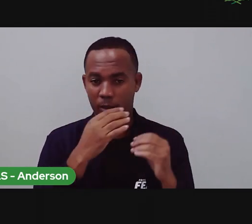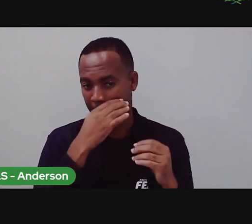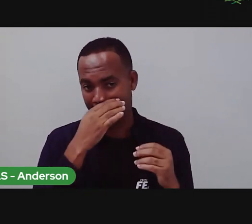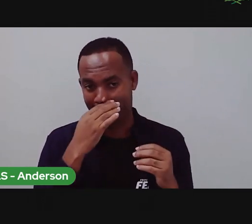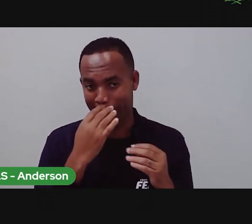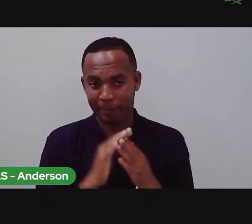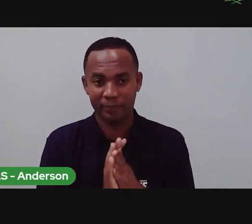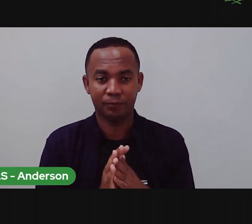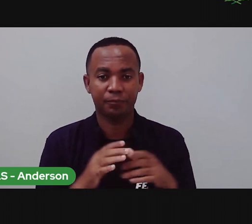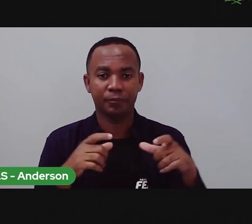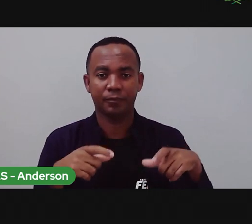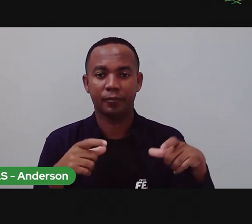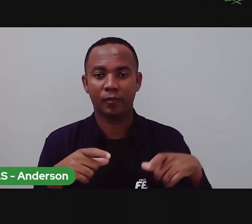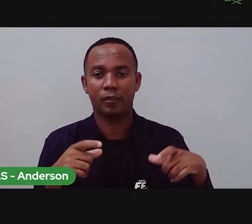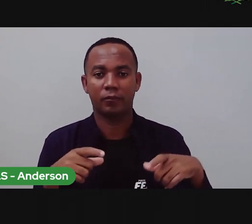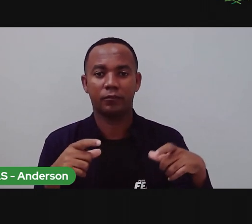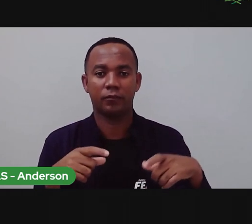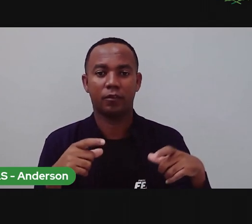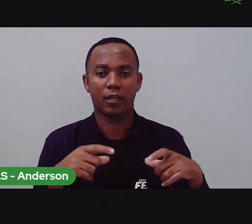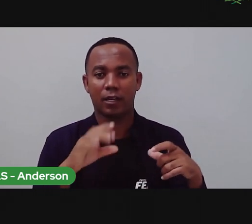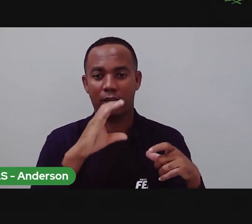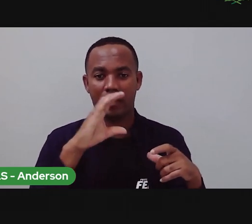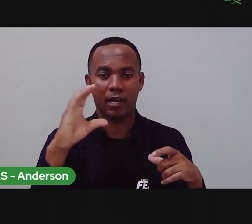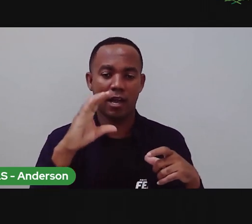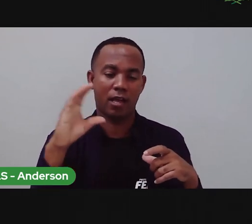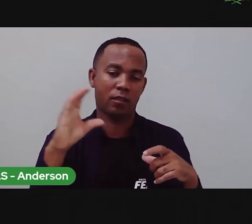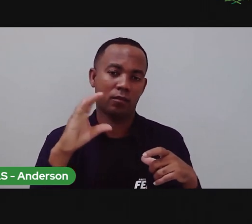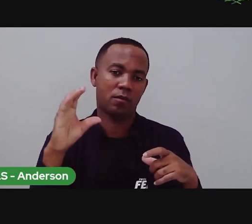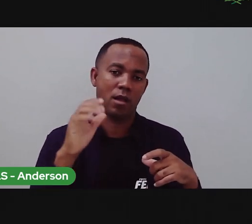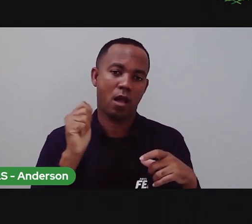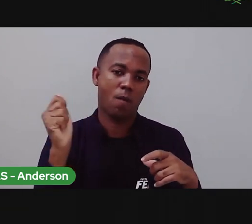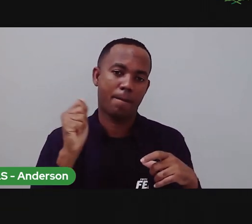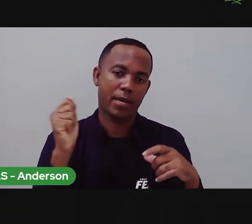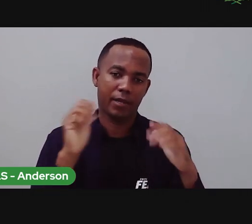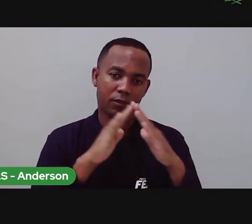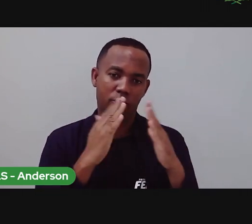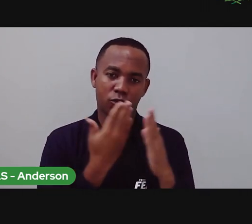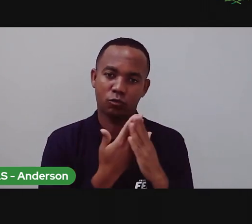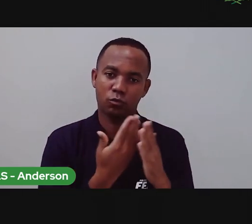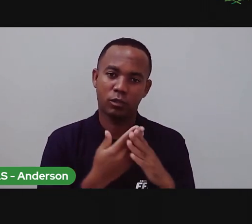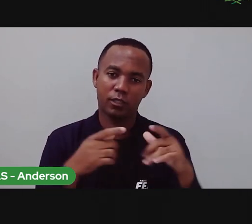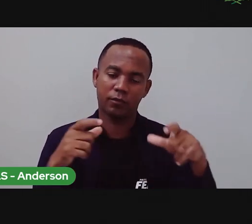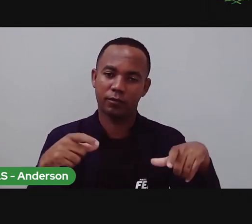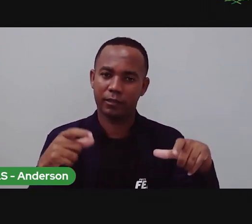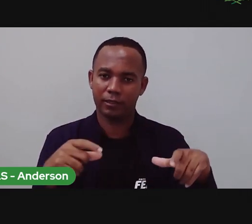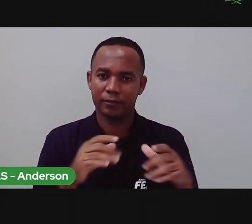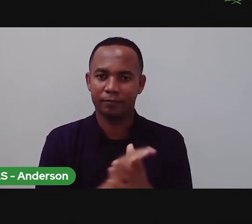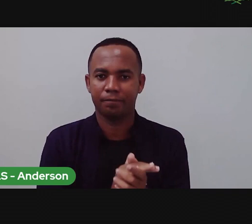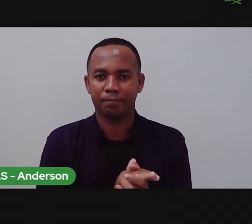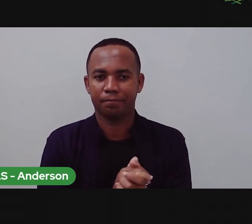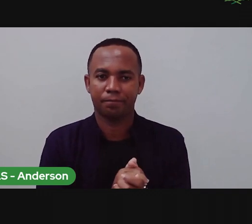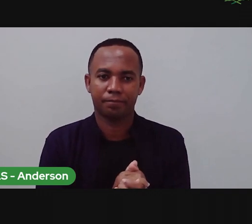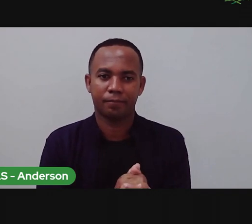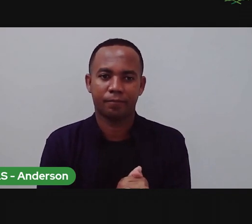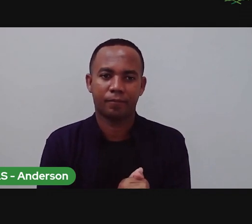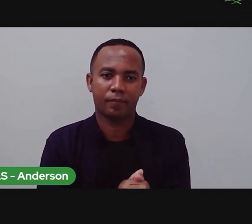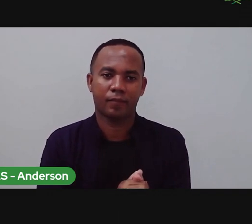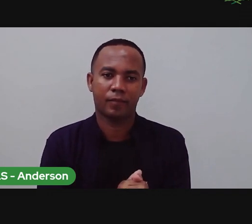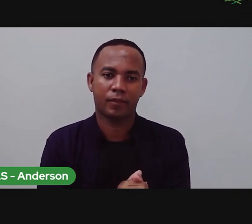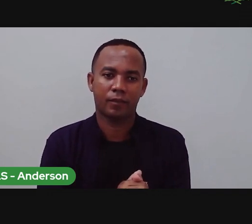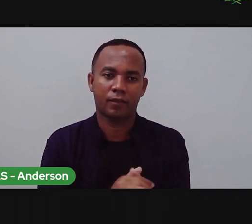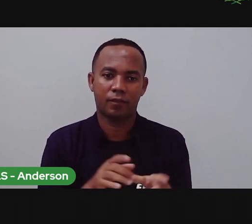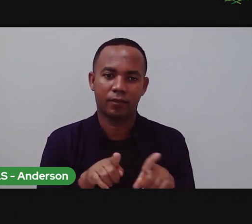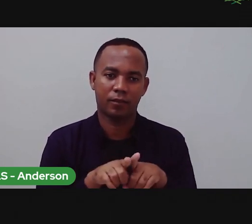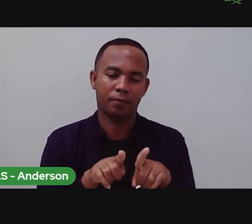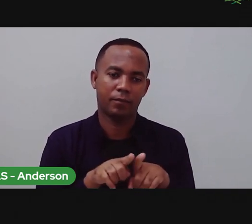é da escola Carlos Alberto do Carme. Tá? É... Lucilene França e Davi Leonardo, que